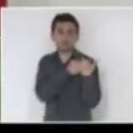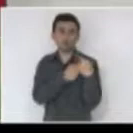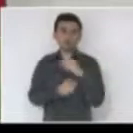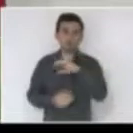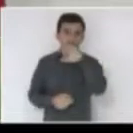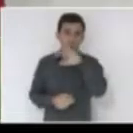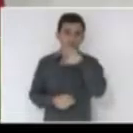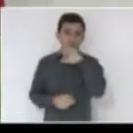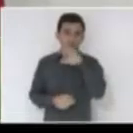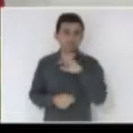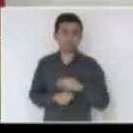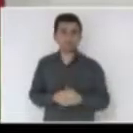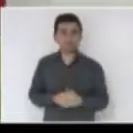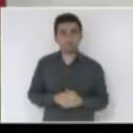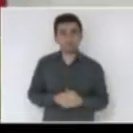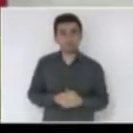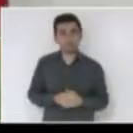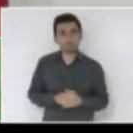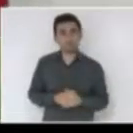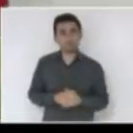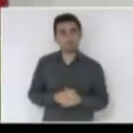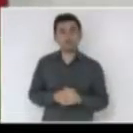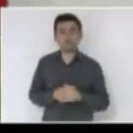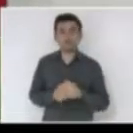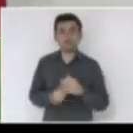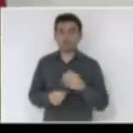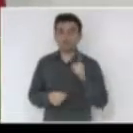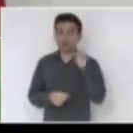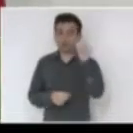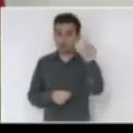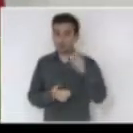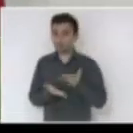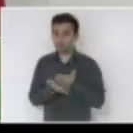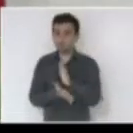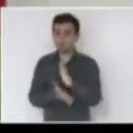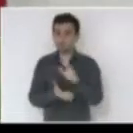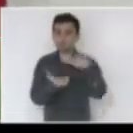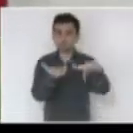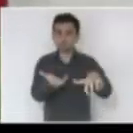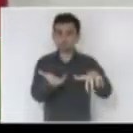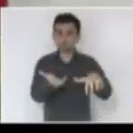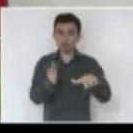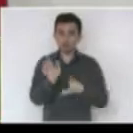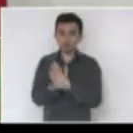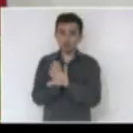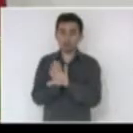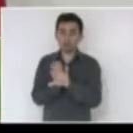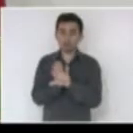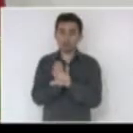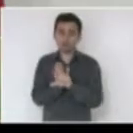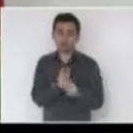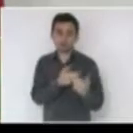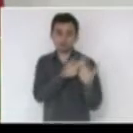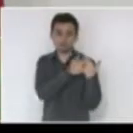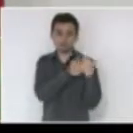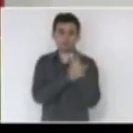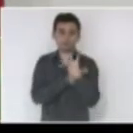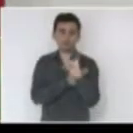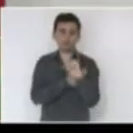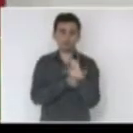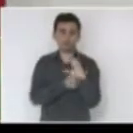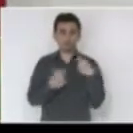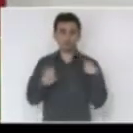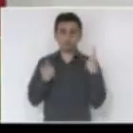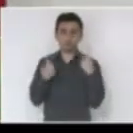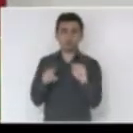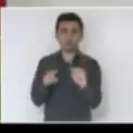Aliás, a Lei de Responsabilidade Fiscal, que foi aprovada em Brasília, estava lá, votei contra, na época. Por que eu votei contra? Não,